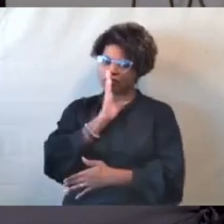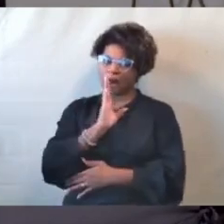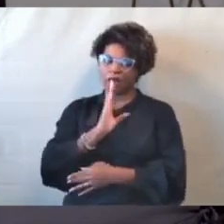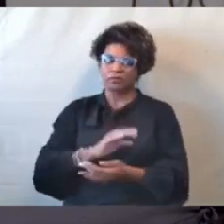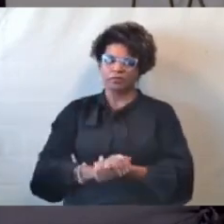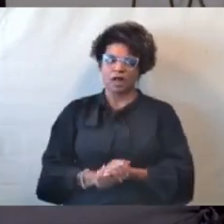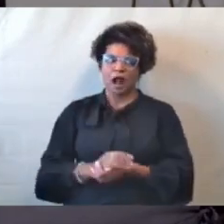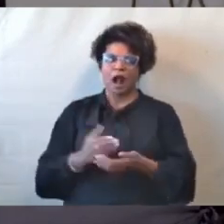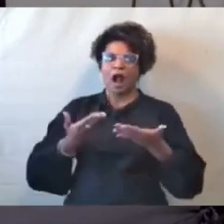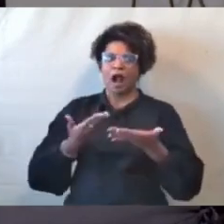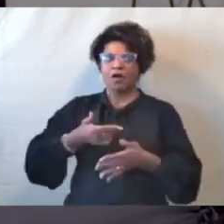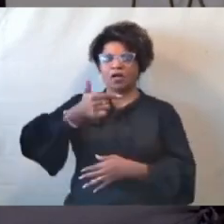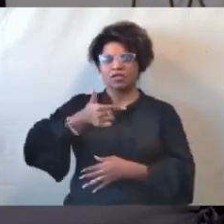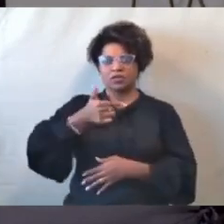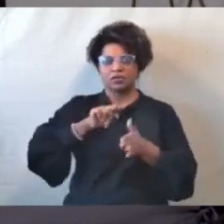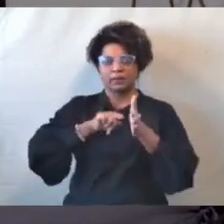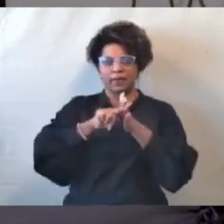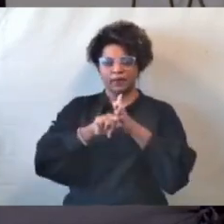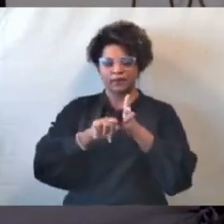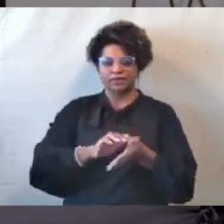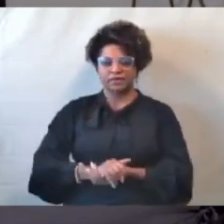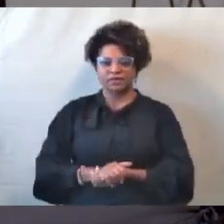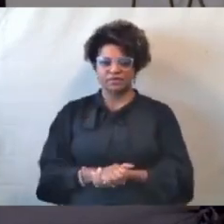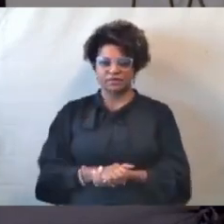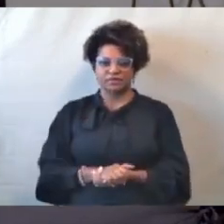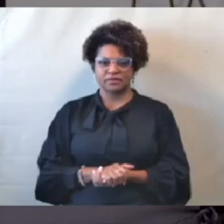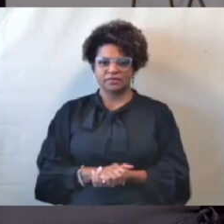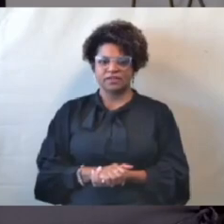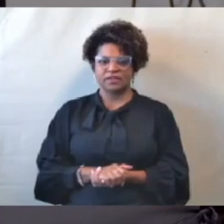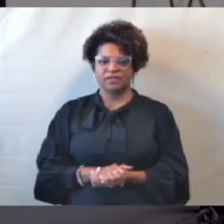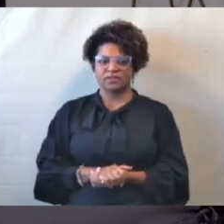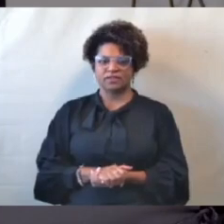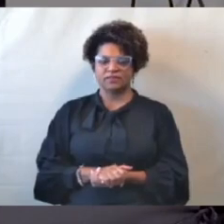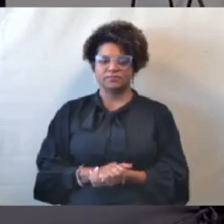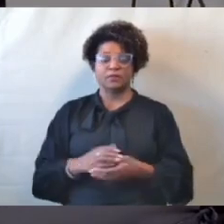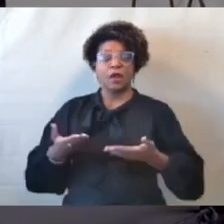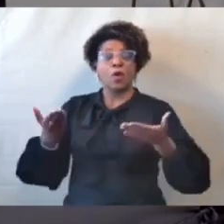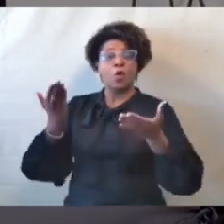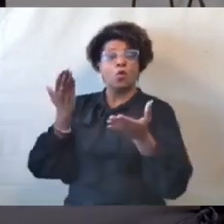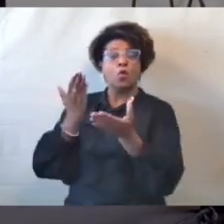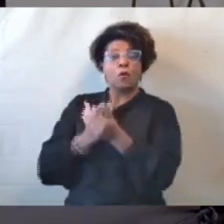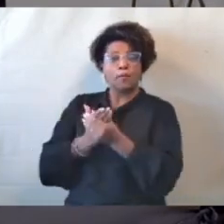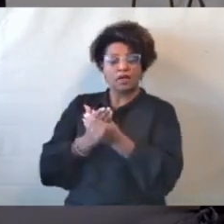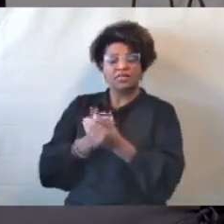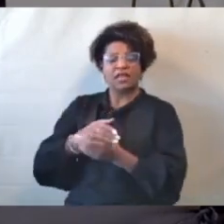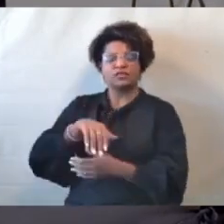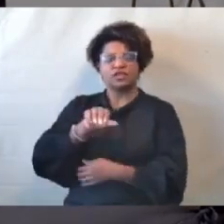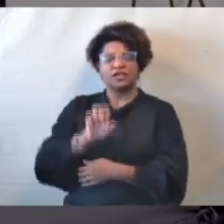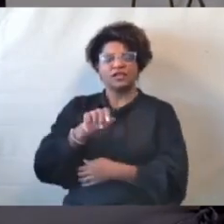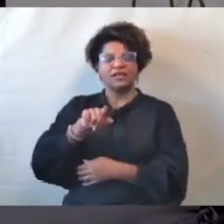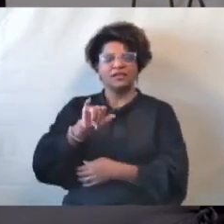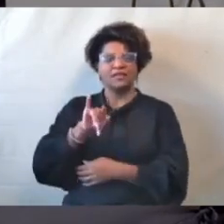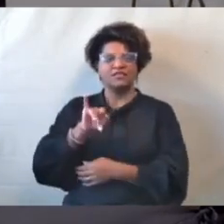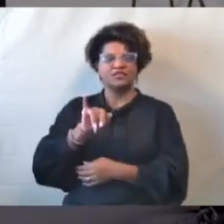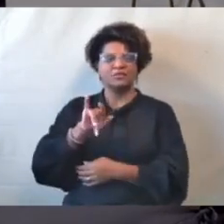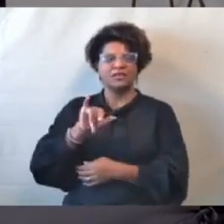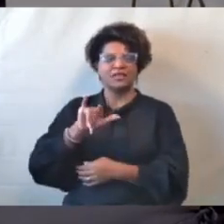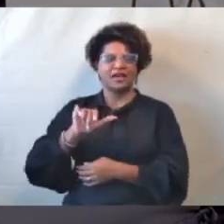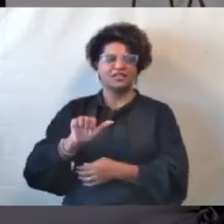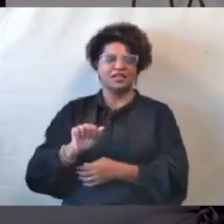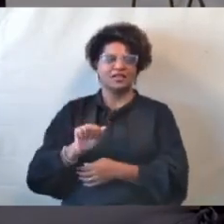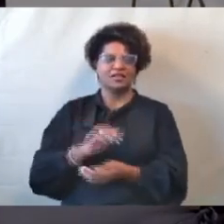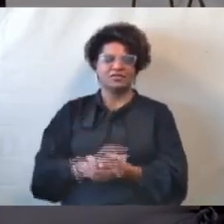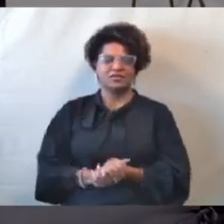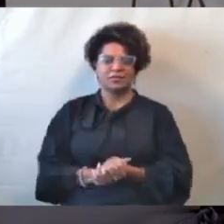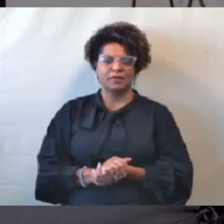a segunda pergunta. O atual processo de inexigibilidade em vigor foi publicado